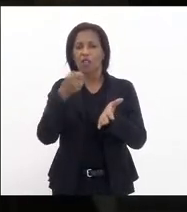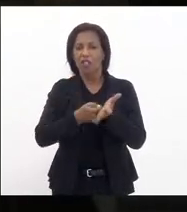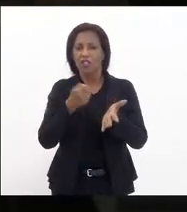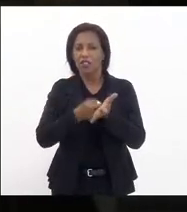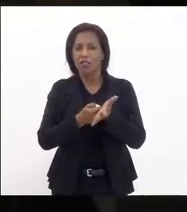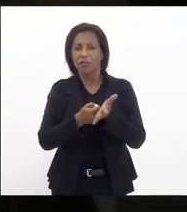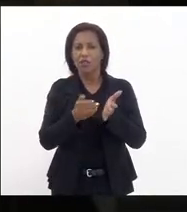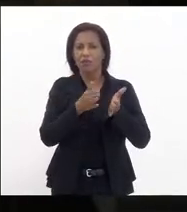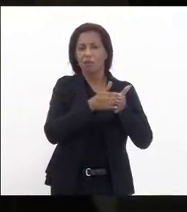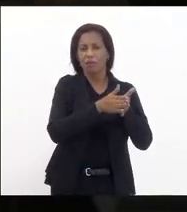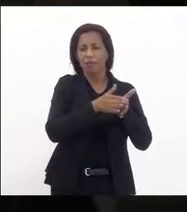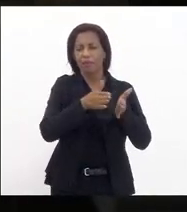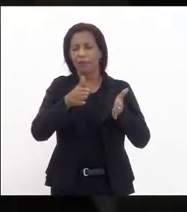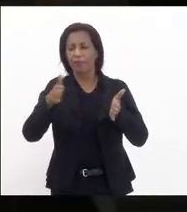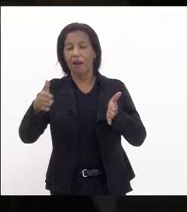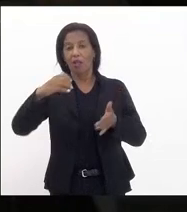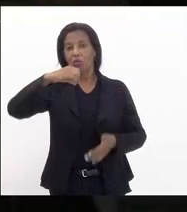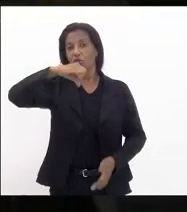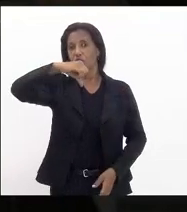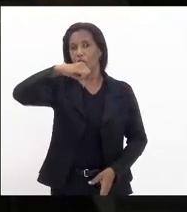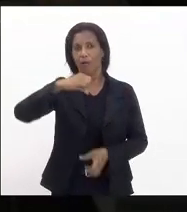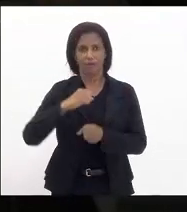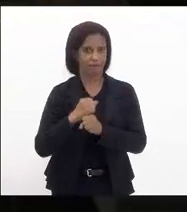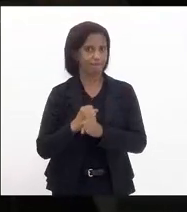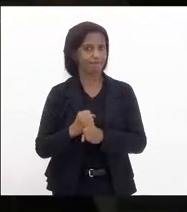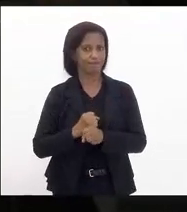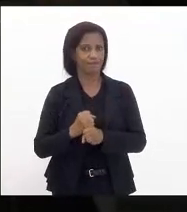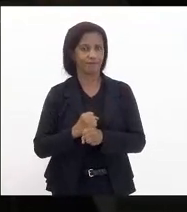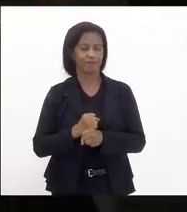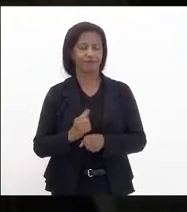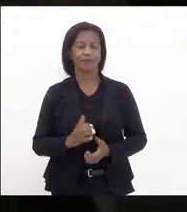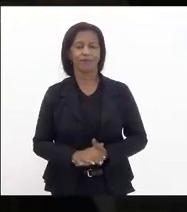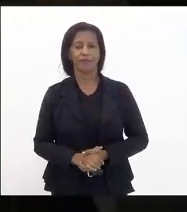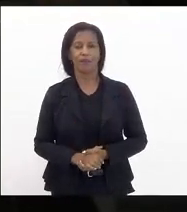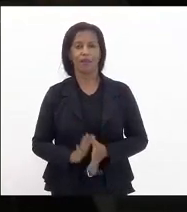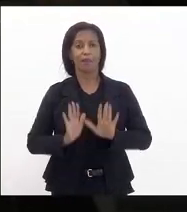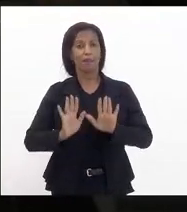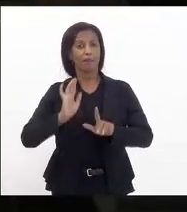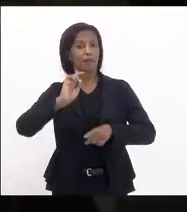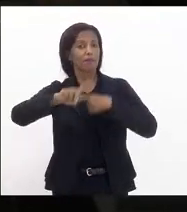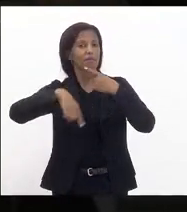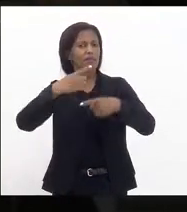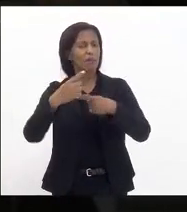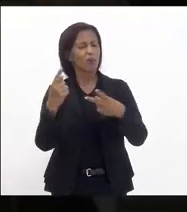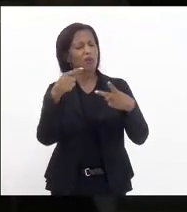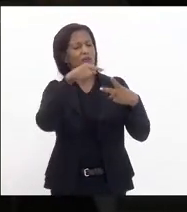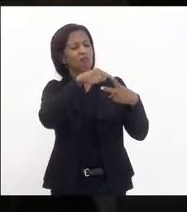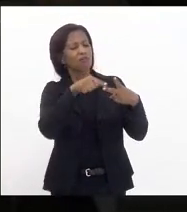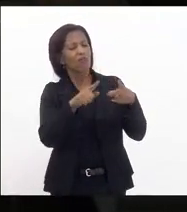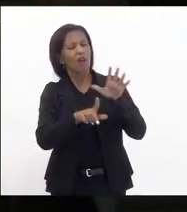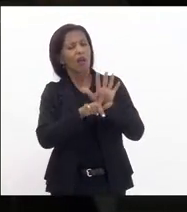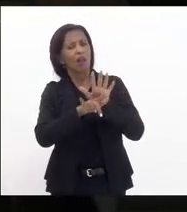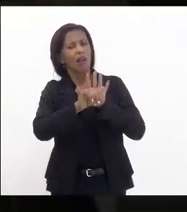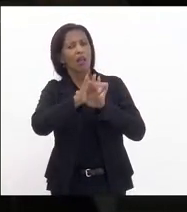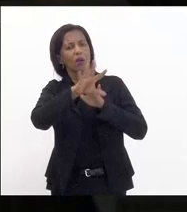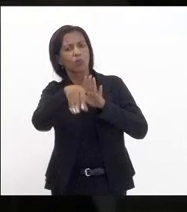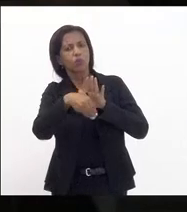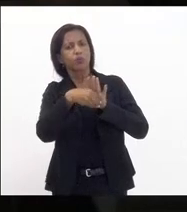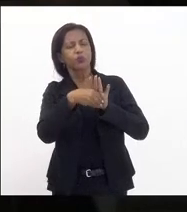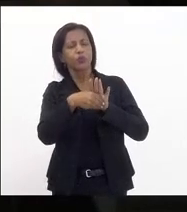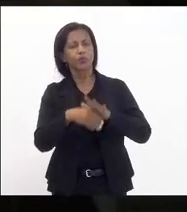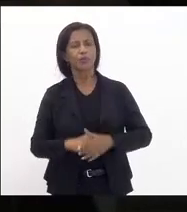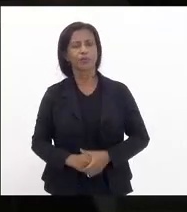até nove anos mas depois de sair essas duas leis complementares